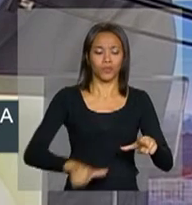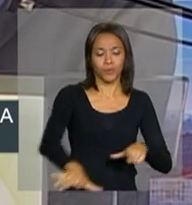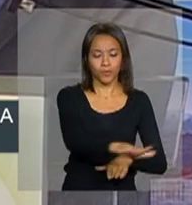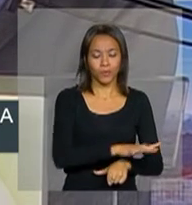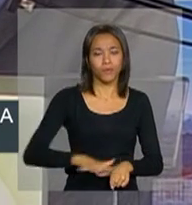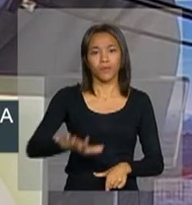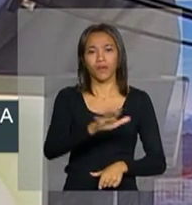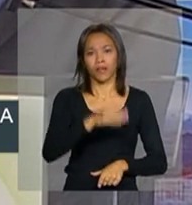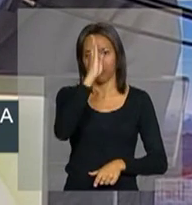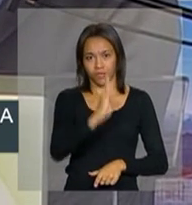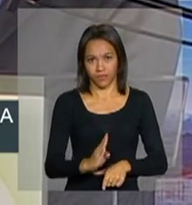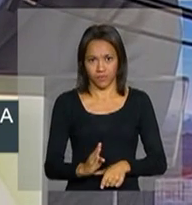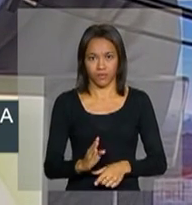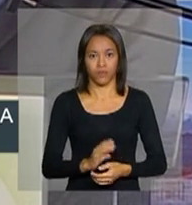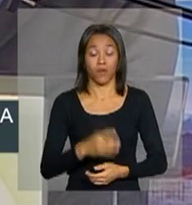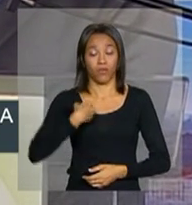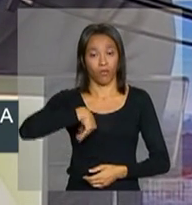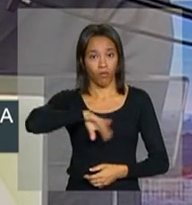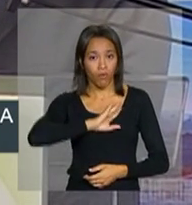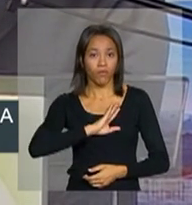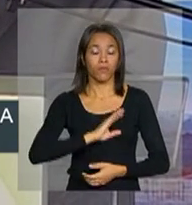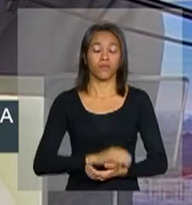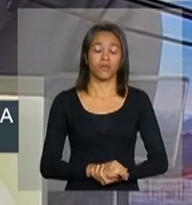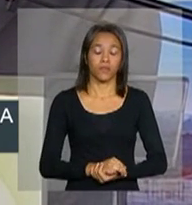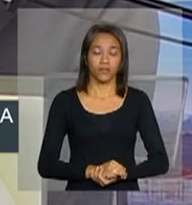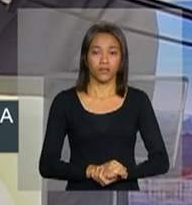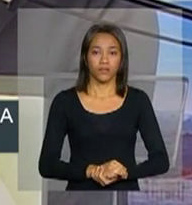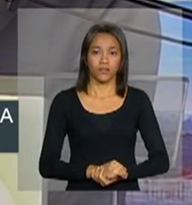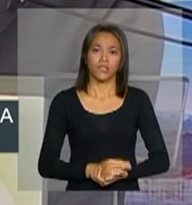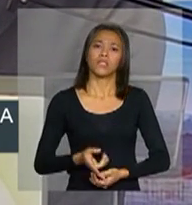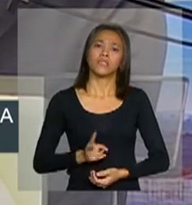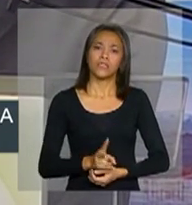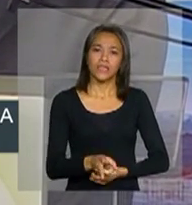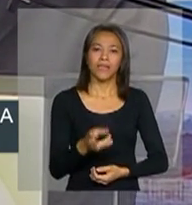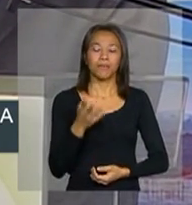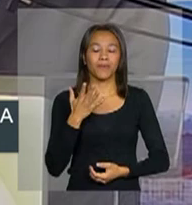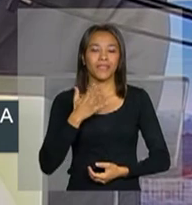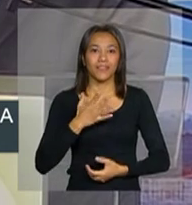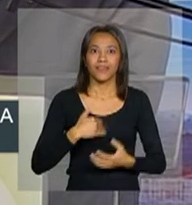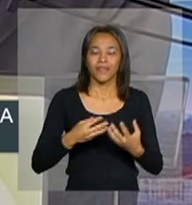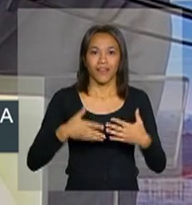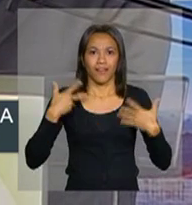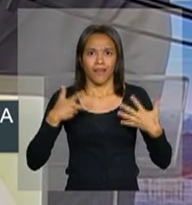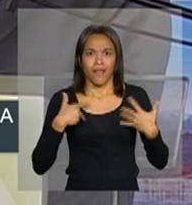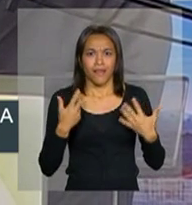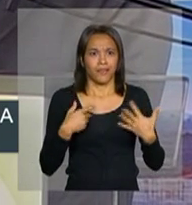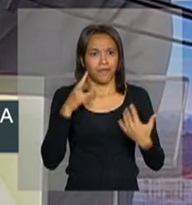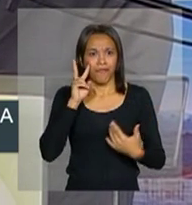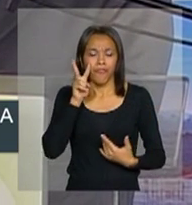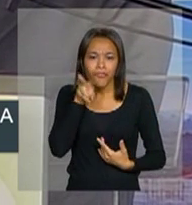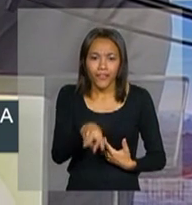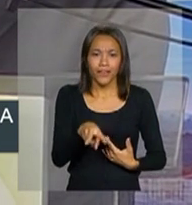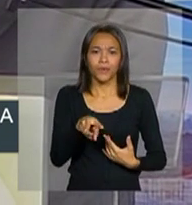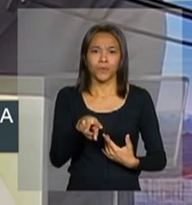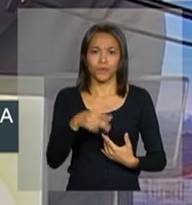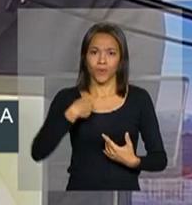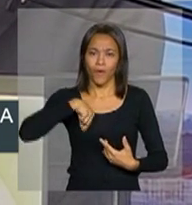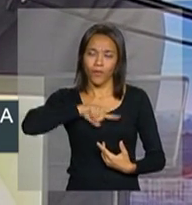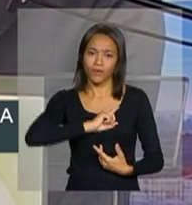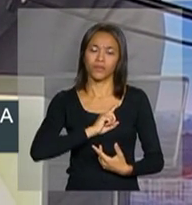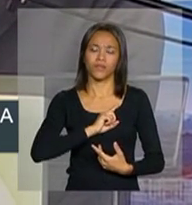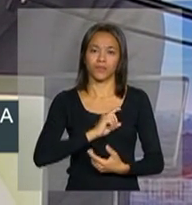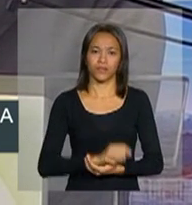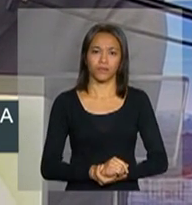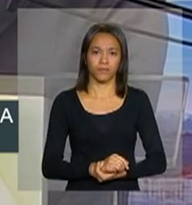Brasil. Nós, sob grande expectativa, sob grande expectativa, aguardamos